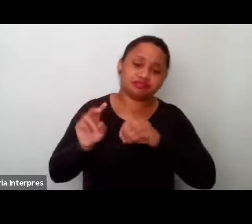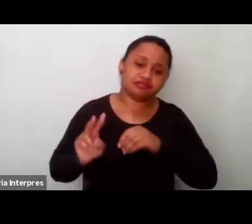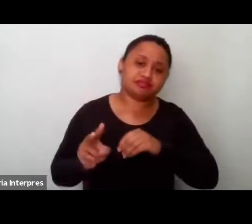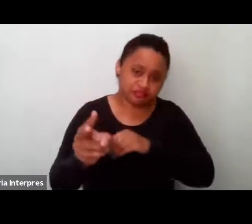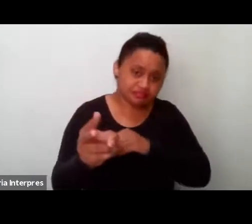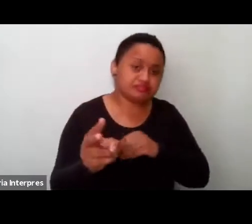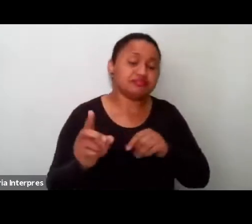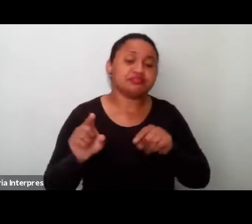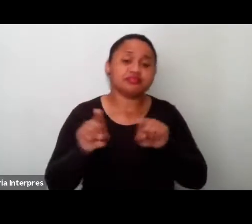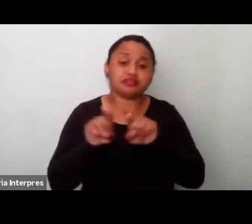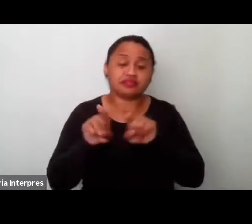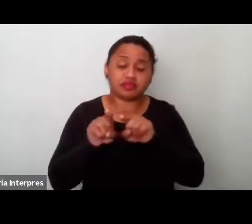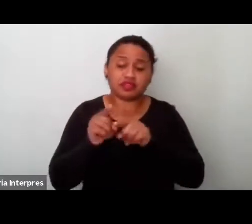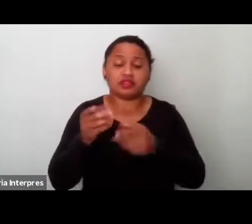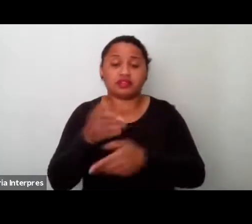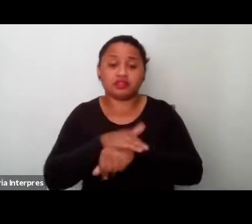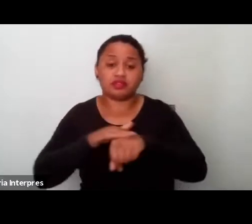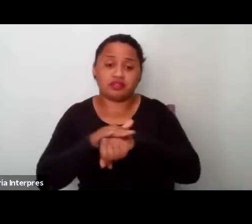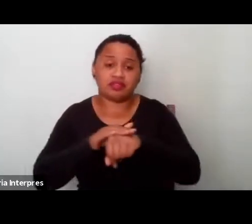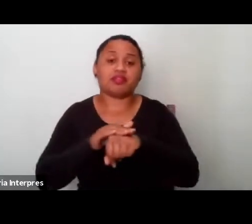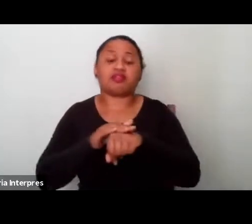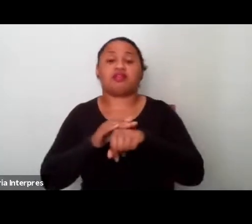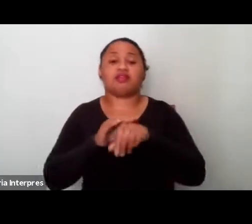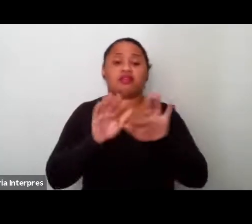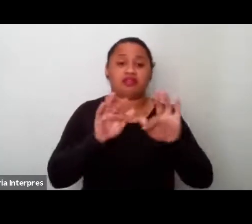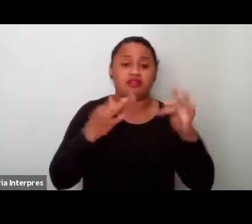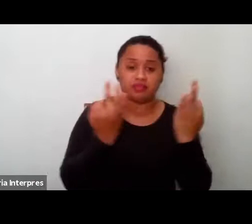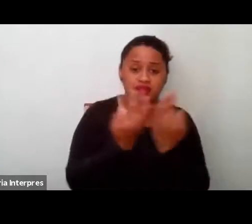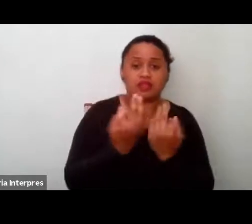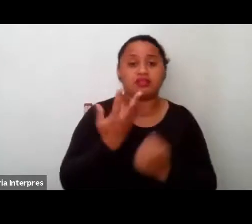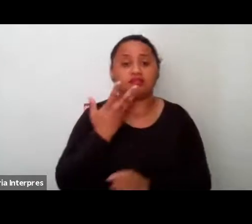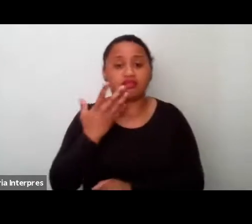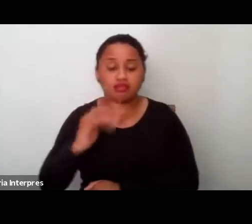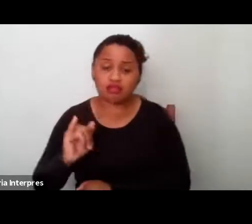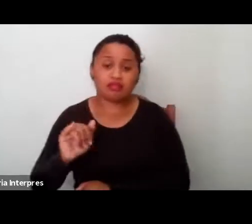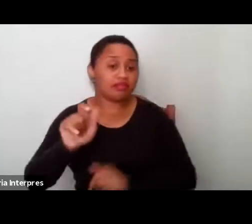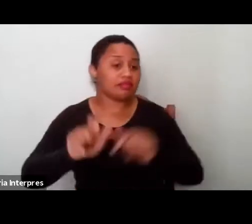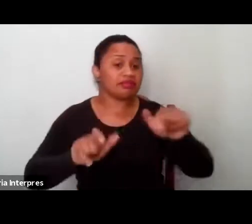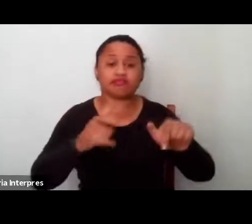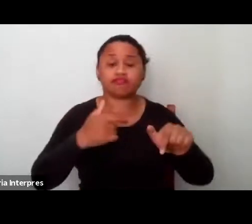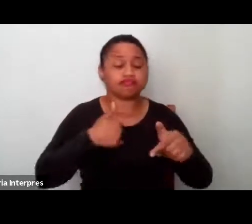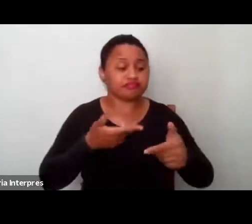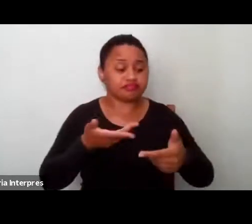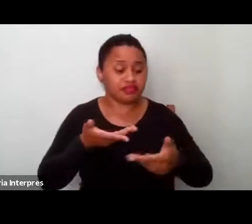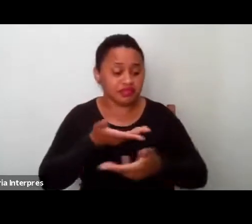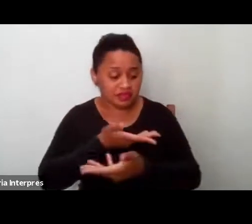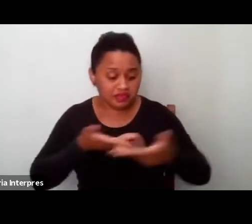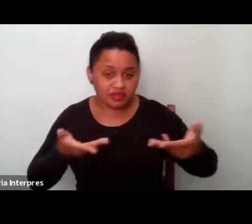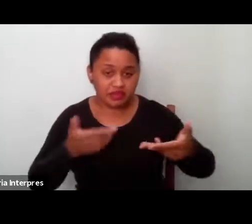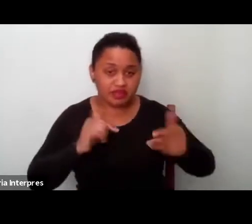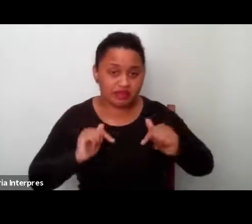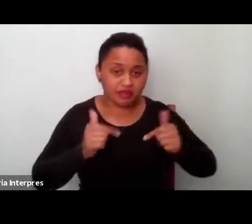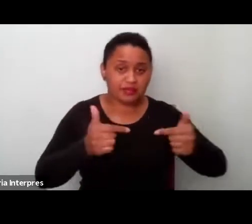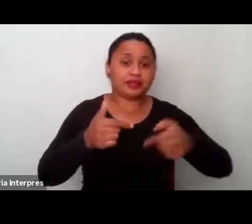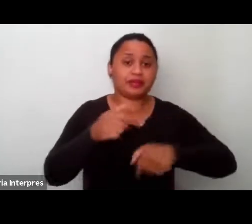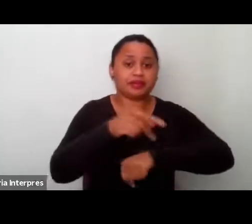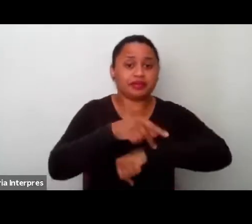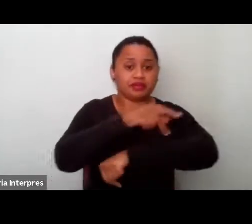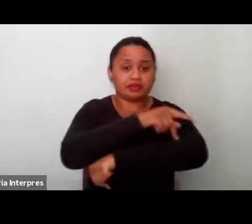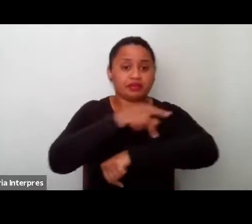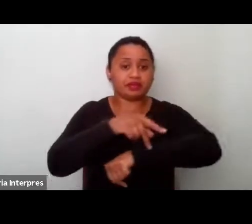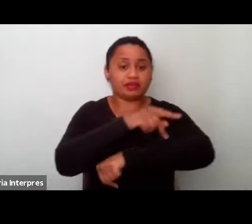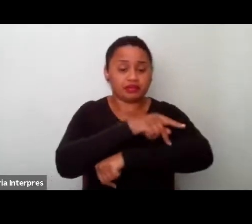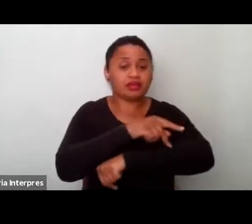as crianças e famílias, das pessoas não associarem a nossa prática pedagógica inicialmente a uma bandeira